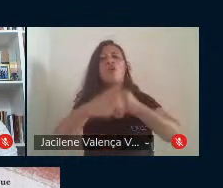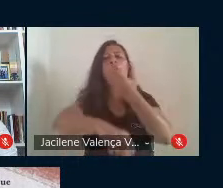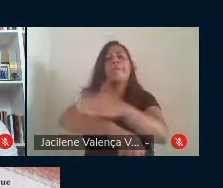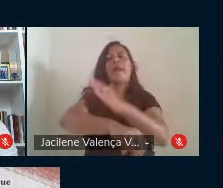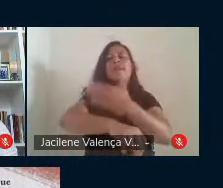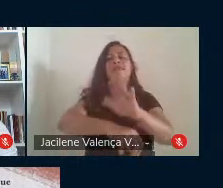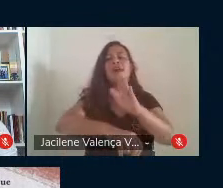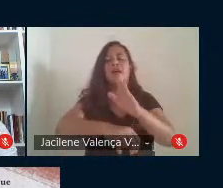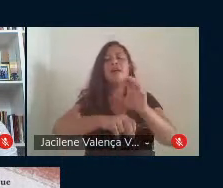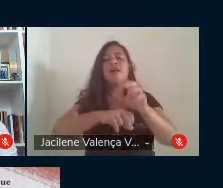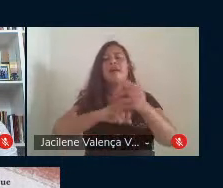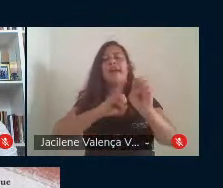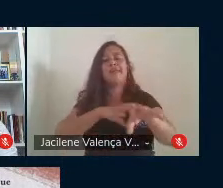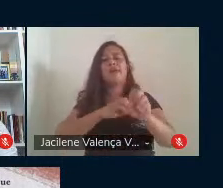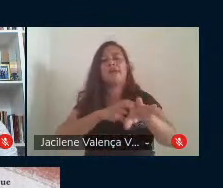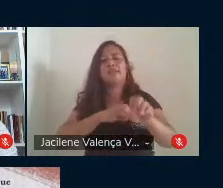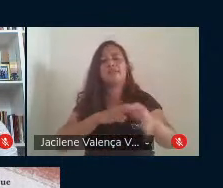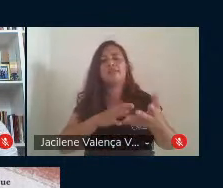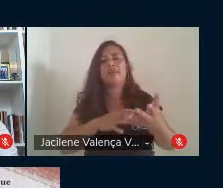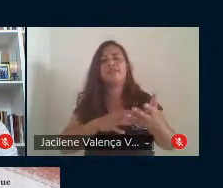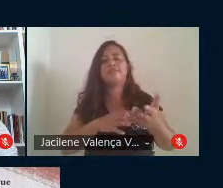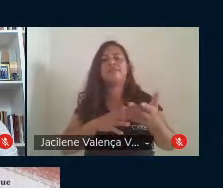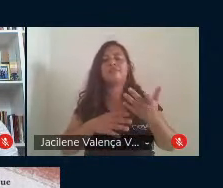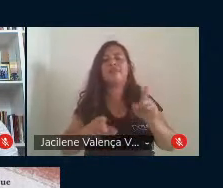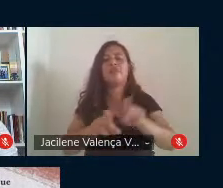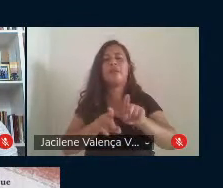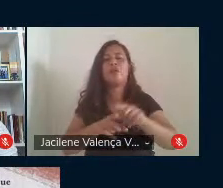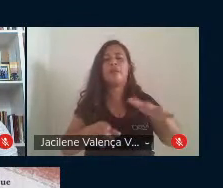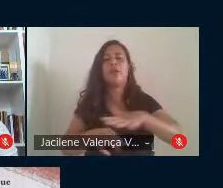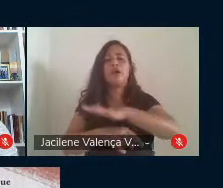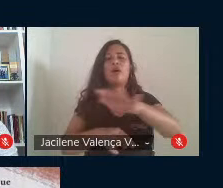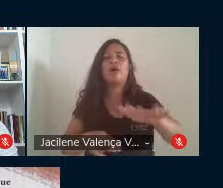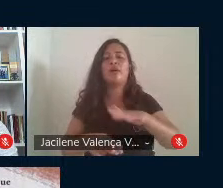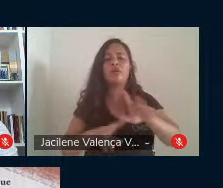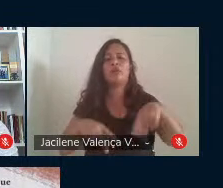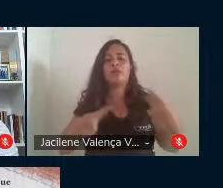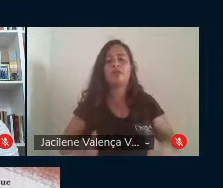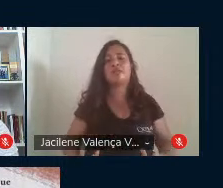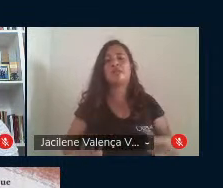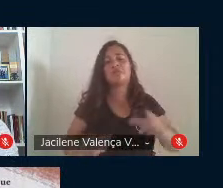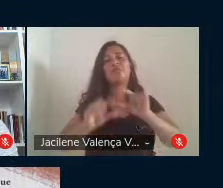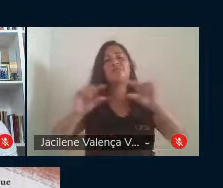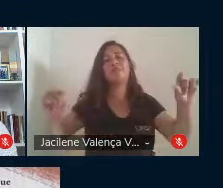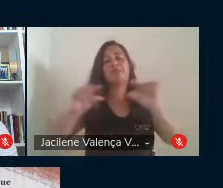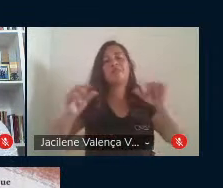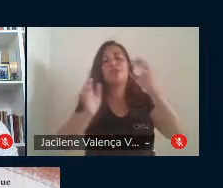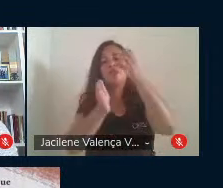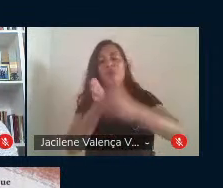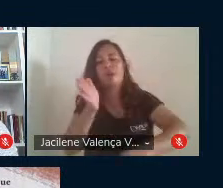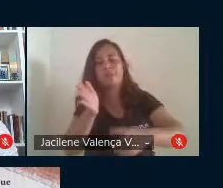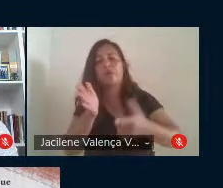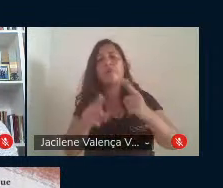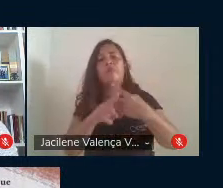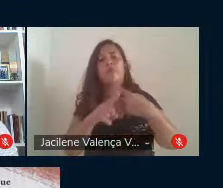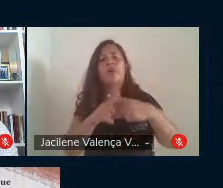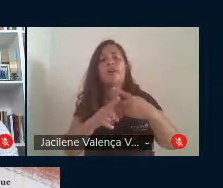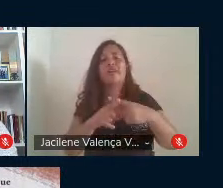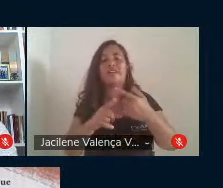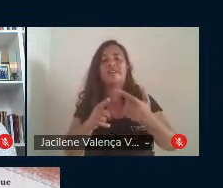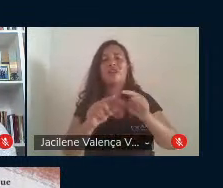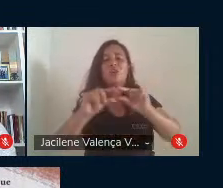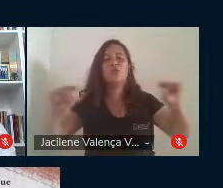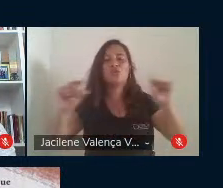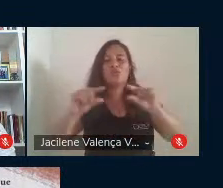enquanto espaço também de humanização. E aí eu trago um trechinho também desse capítulo porque a ideia de trazer os trechos, gente, é